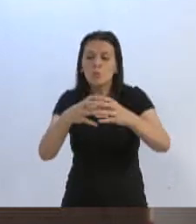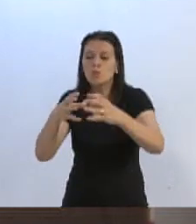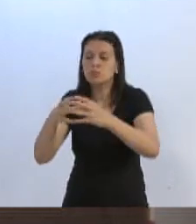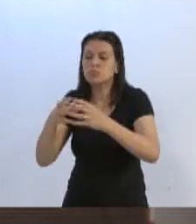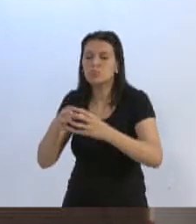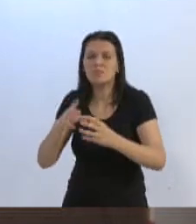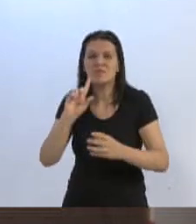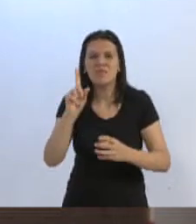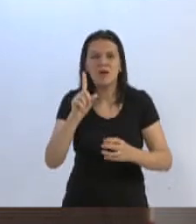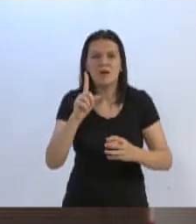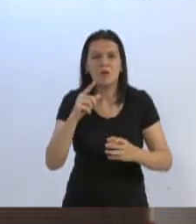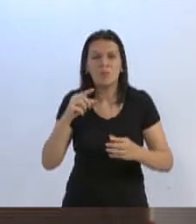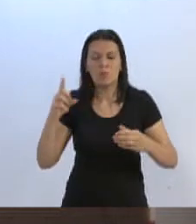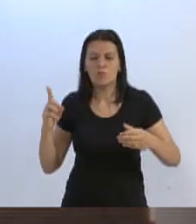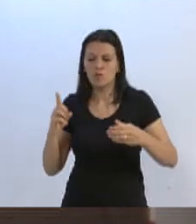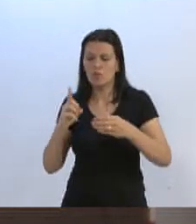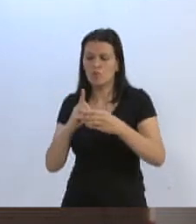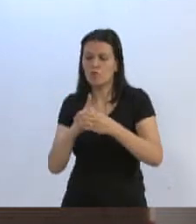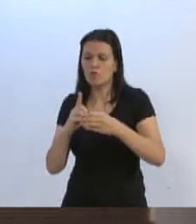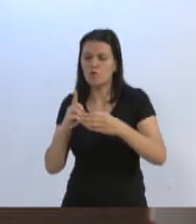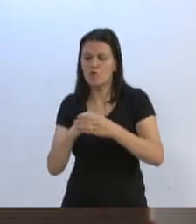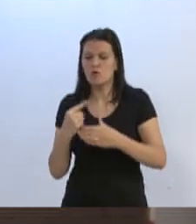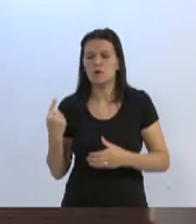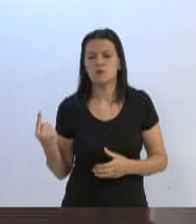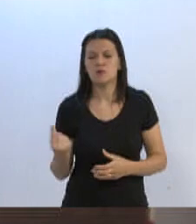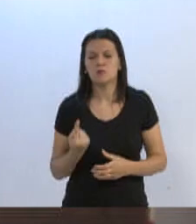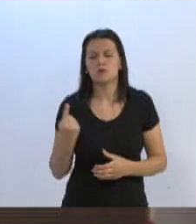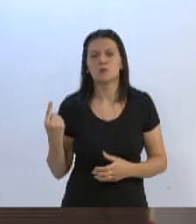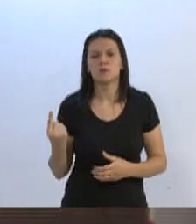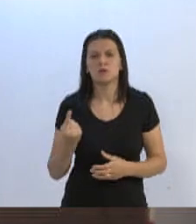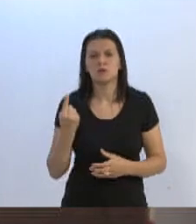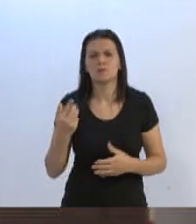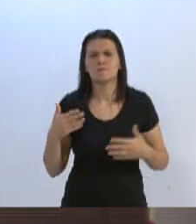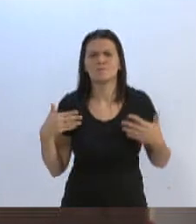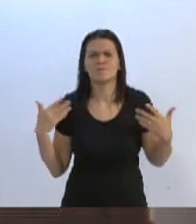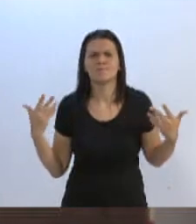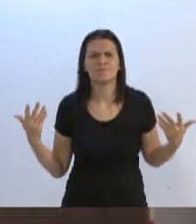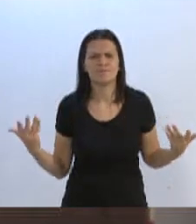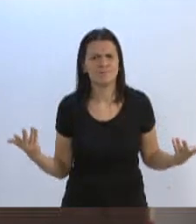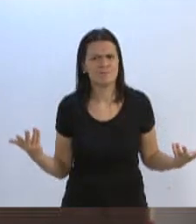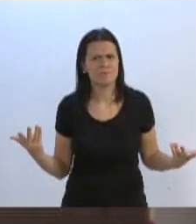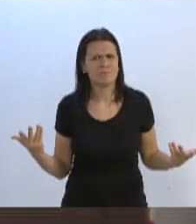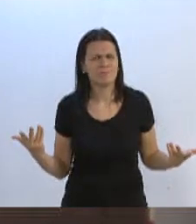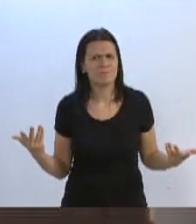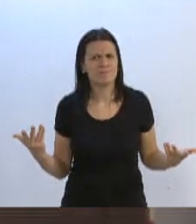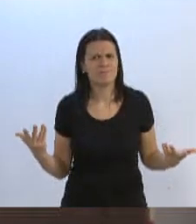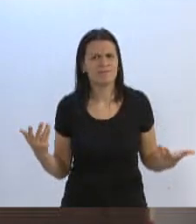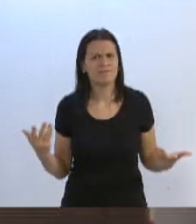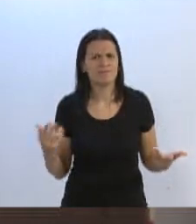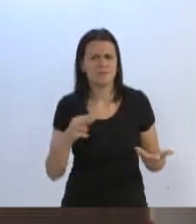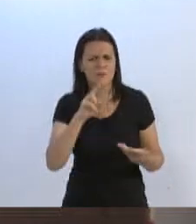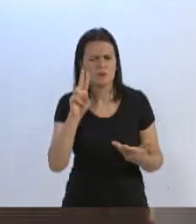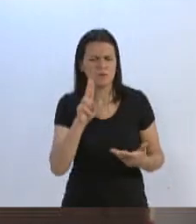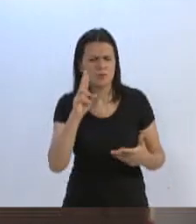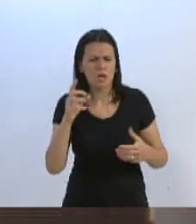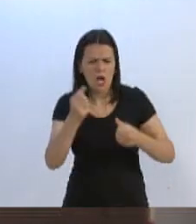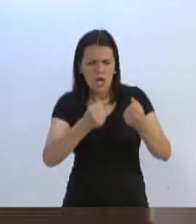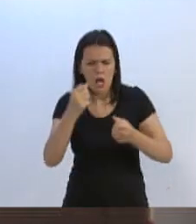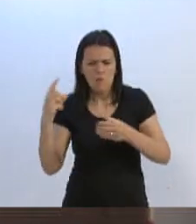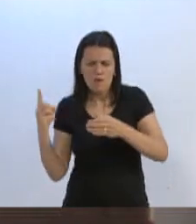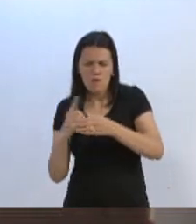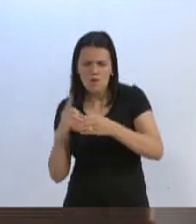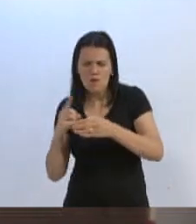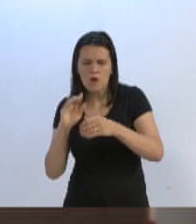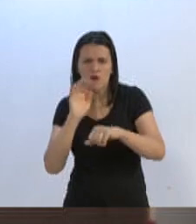não para atender individualidades. Atender individualidades é picaretagem. É fazer